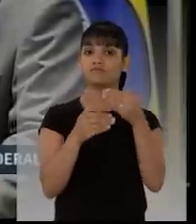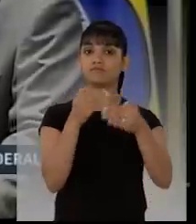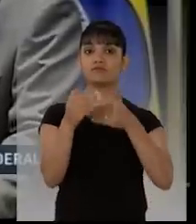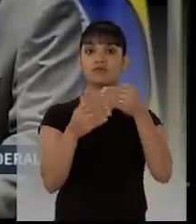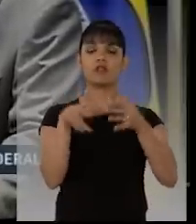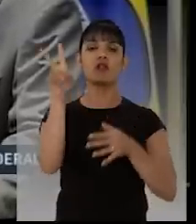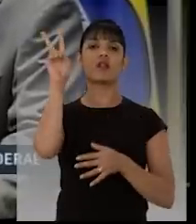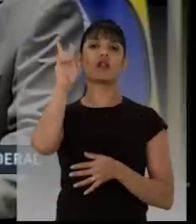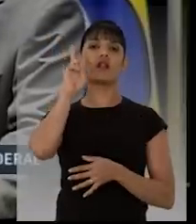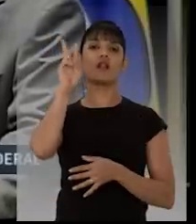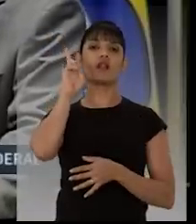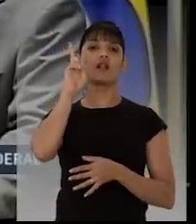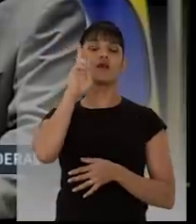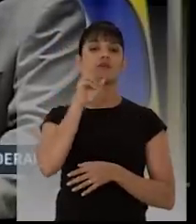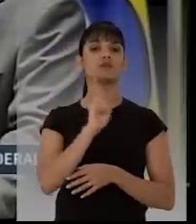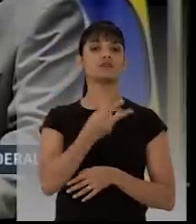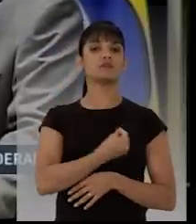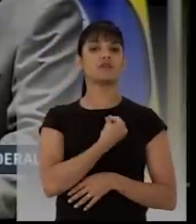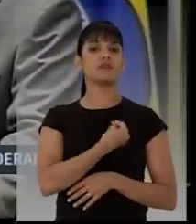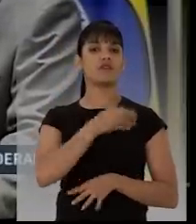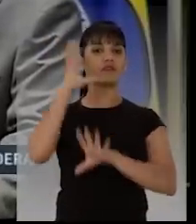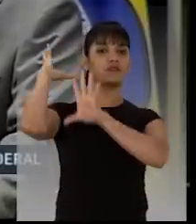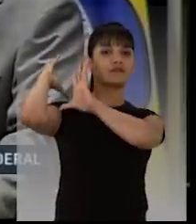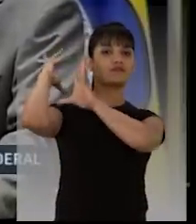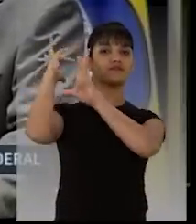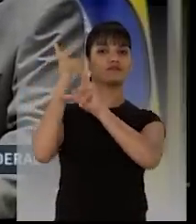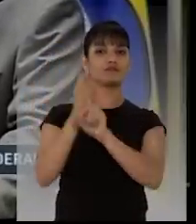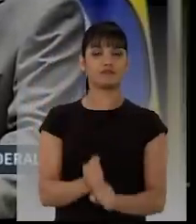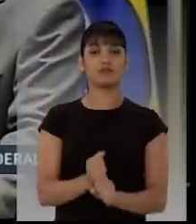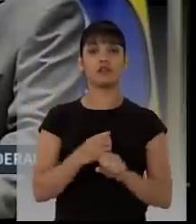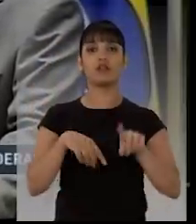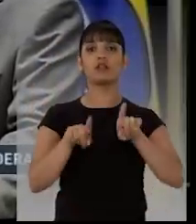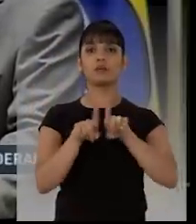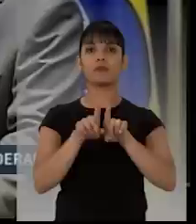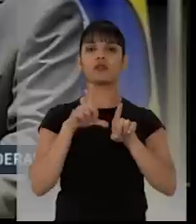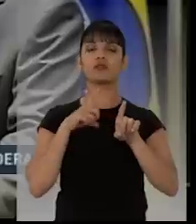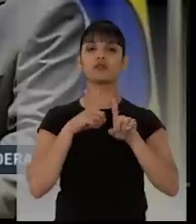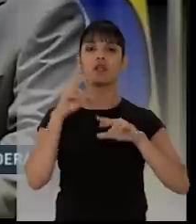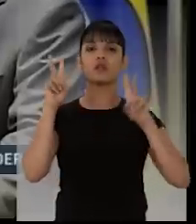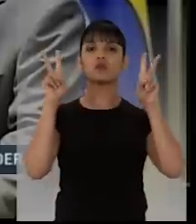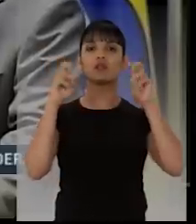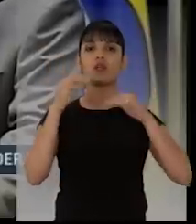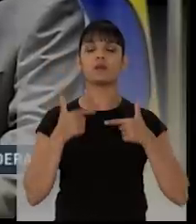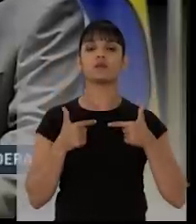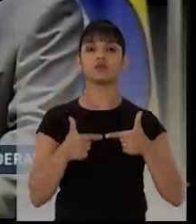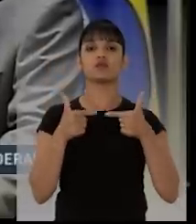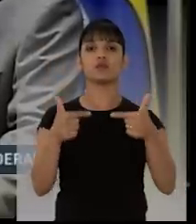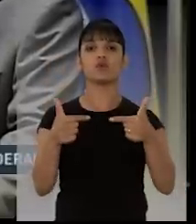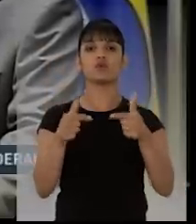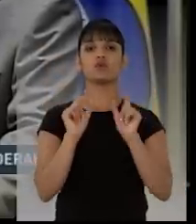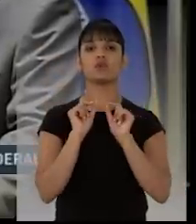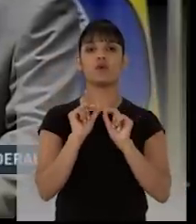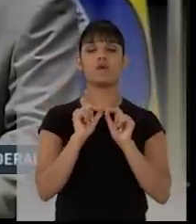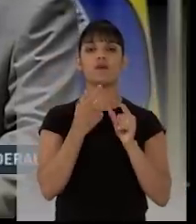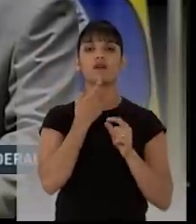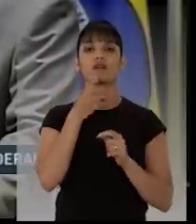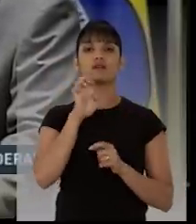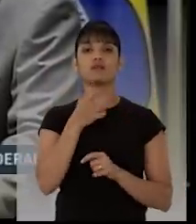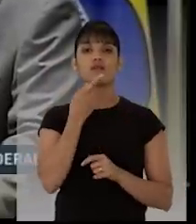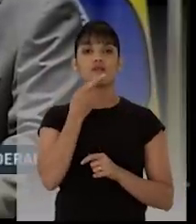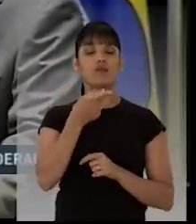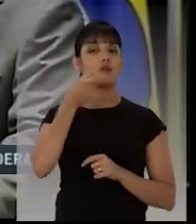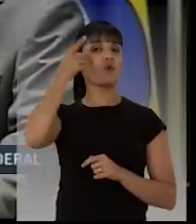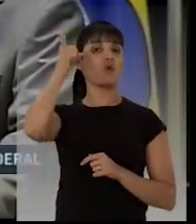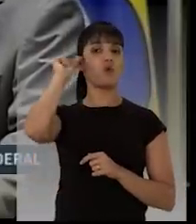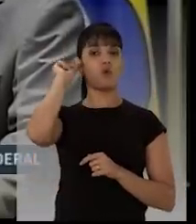e a sua trajetória, levando como bandeira suas últimas palavras na entrevista de ontem no